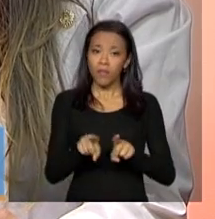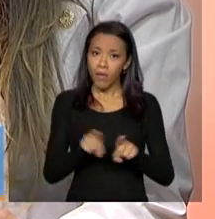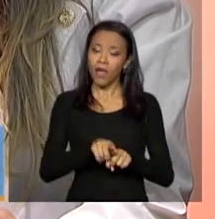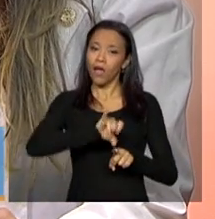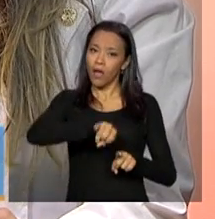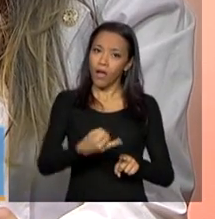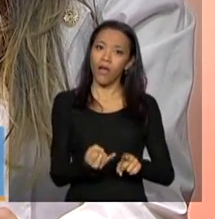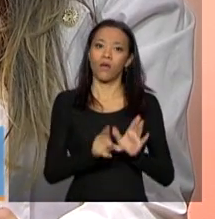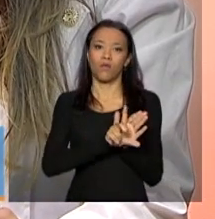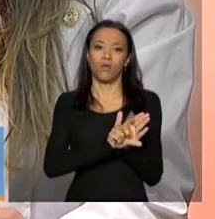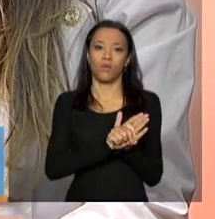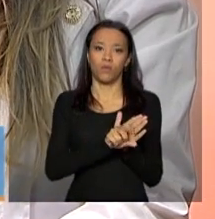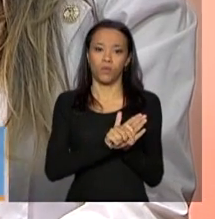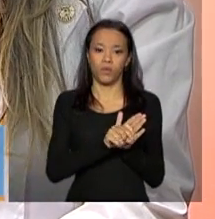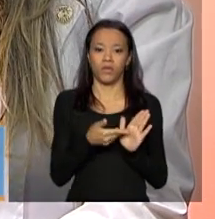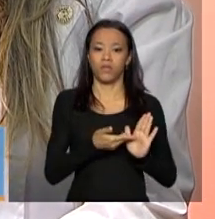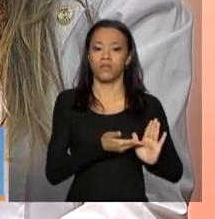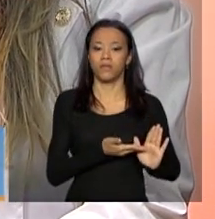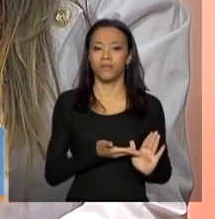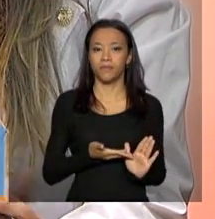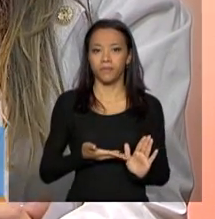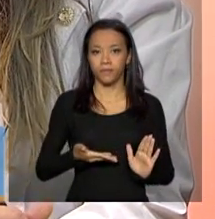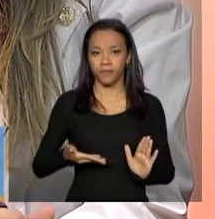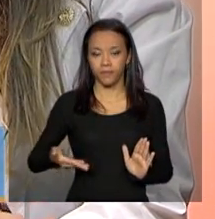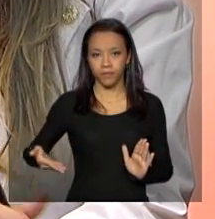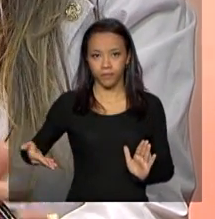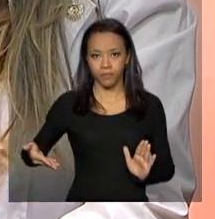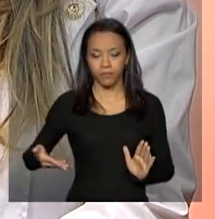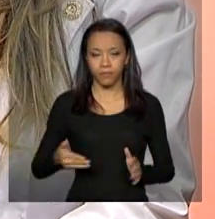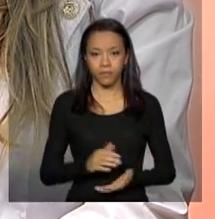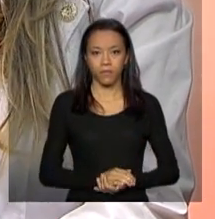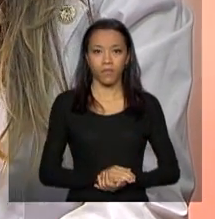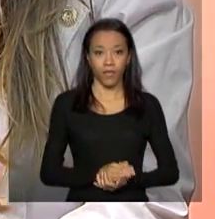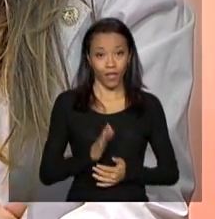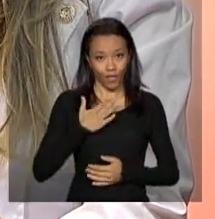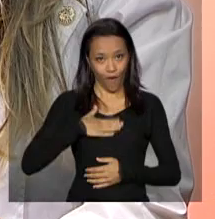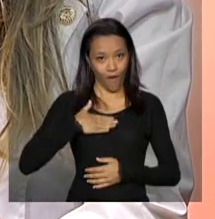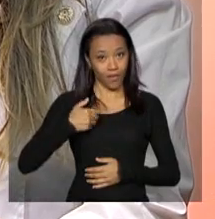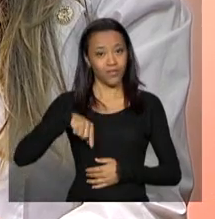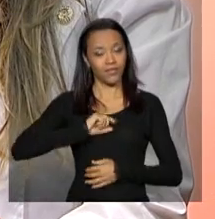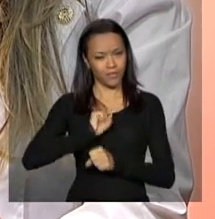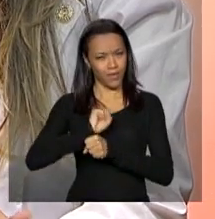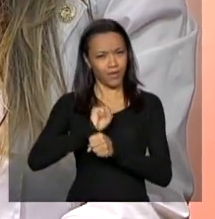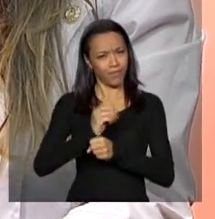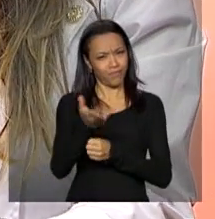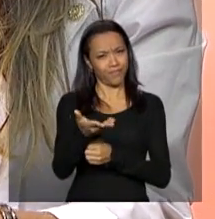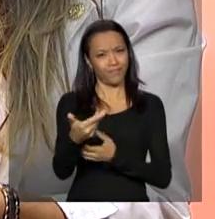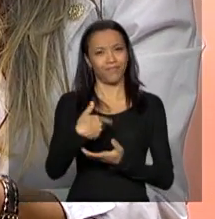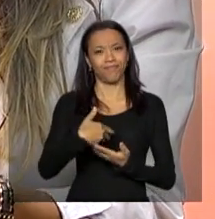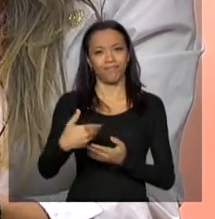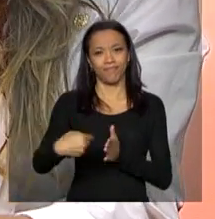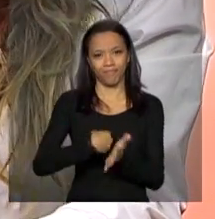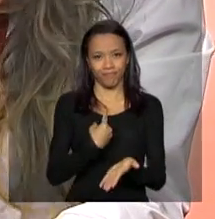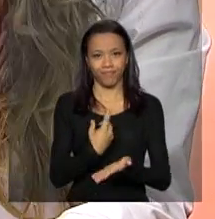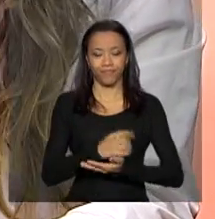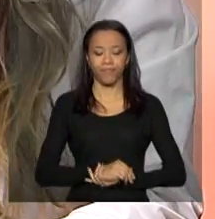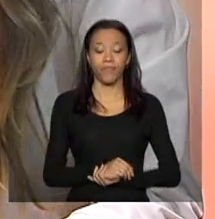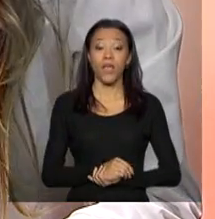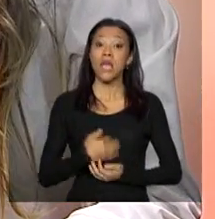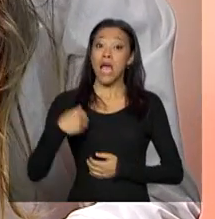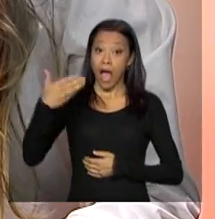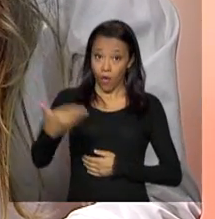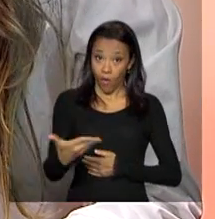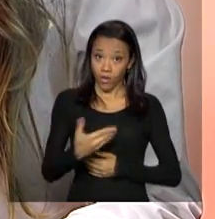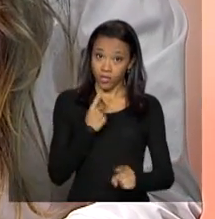arroba, MDS Comunicação, sem cedilha e sem tio. A gente aguarda a sua participação. Nesse segundo bloco,